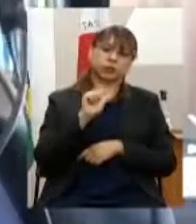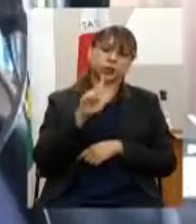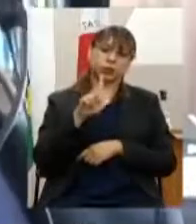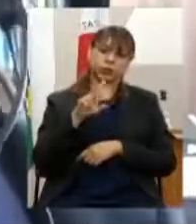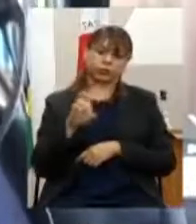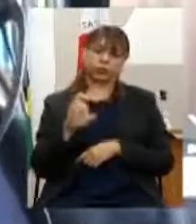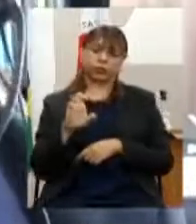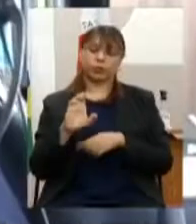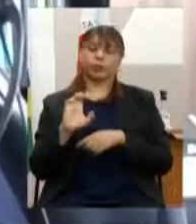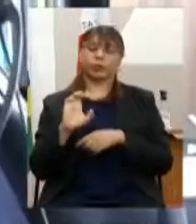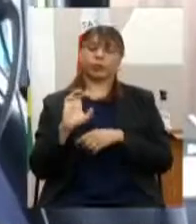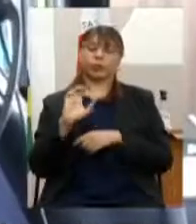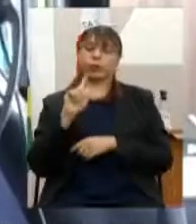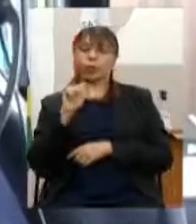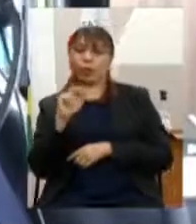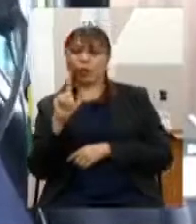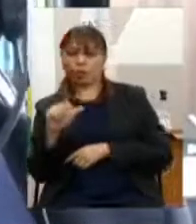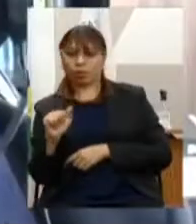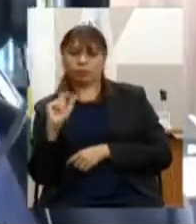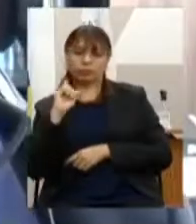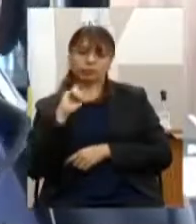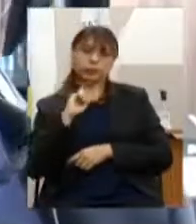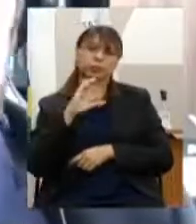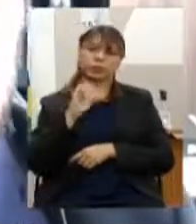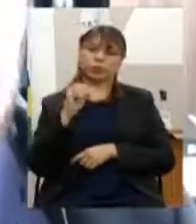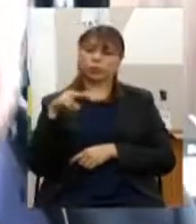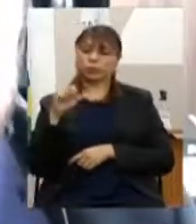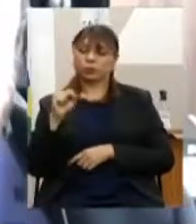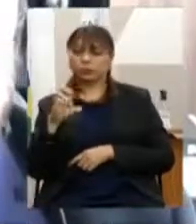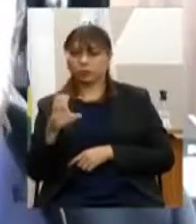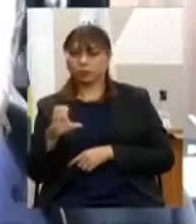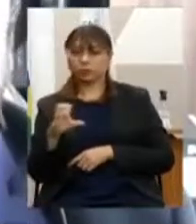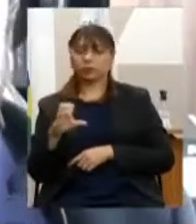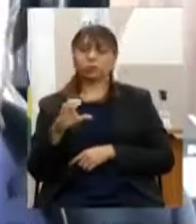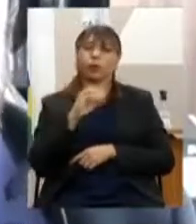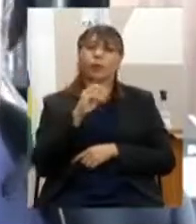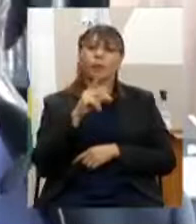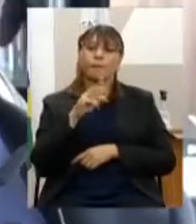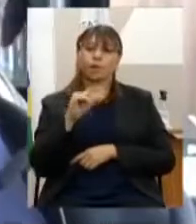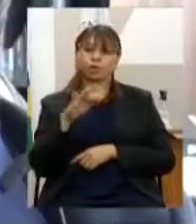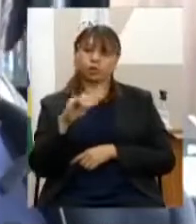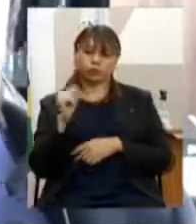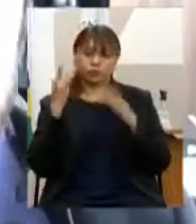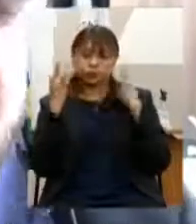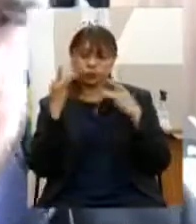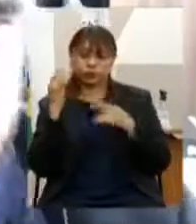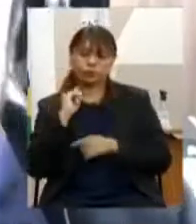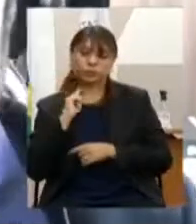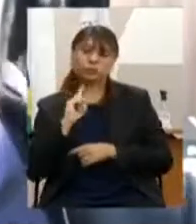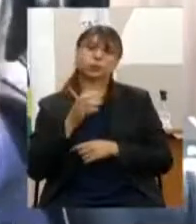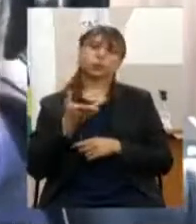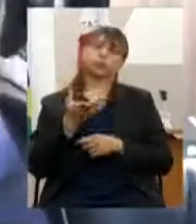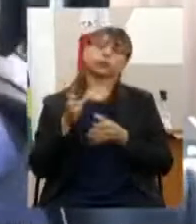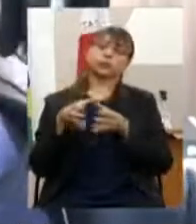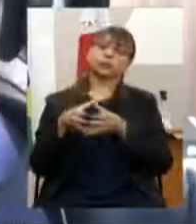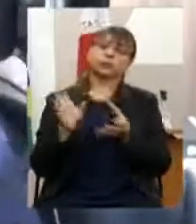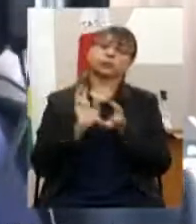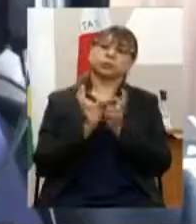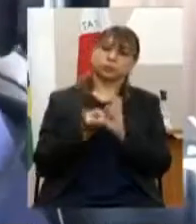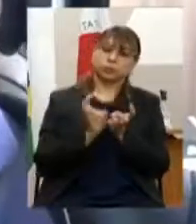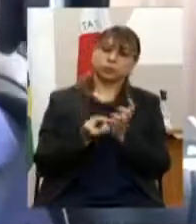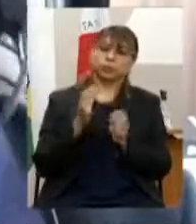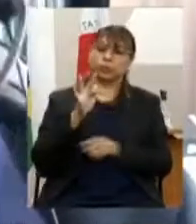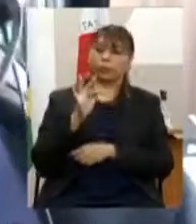Conselho Estadual de Política Cultural CONSEC Cooperativa de Teatro em Minas Fórum da Capoeira de BH e Região Metropolitana